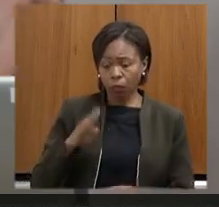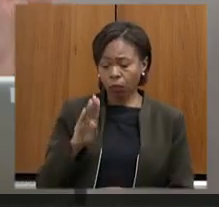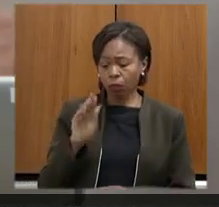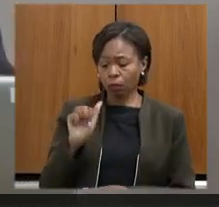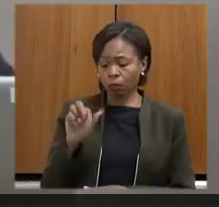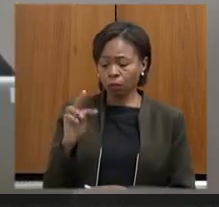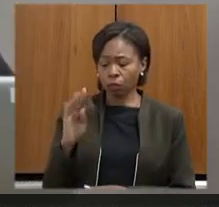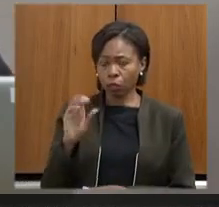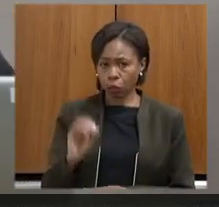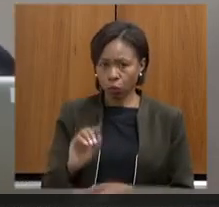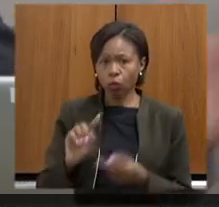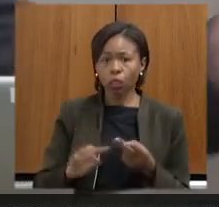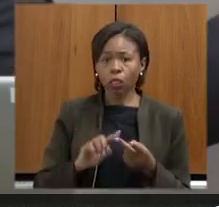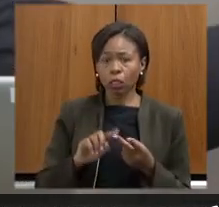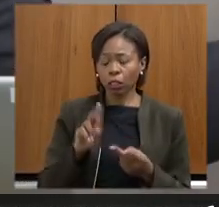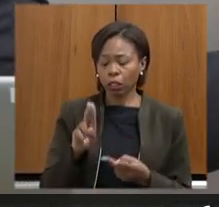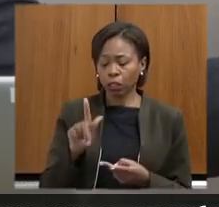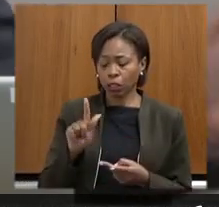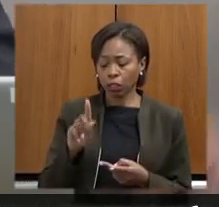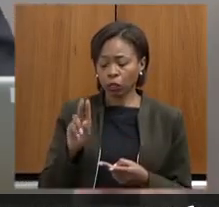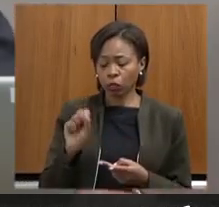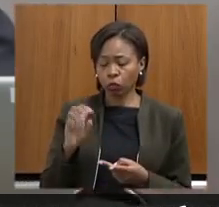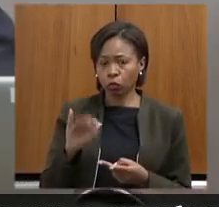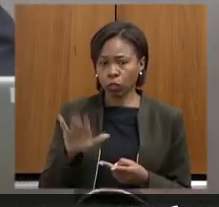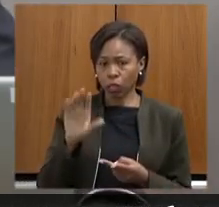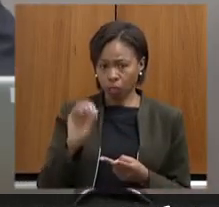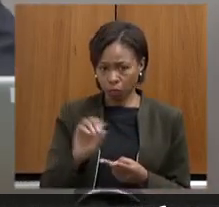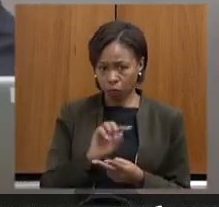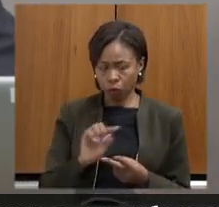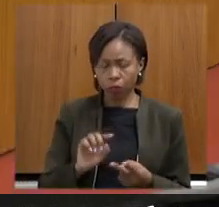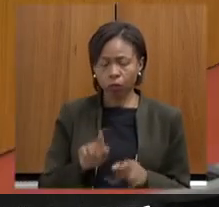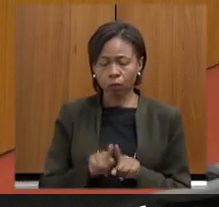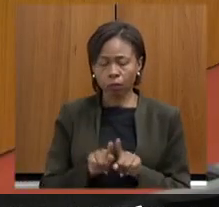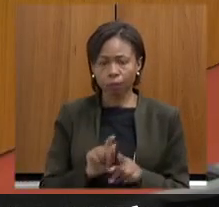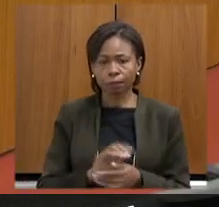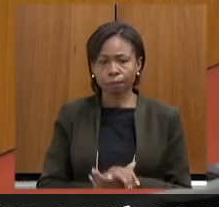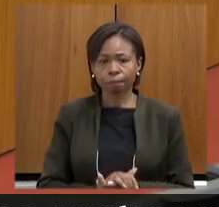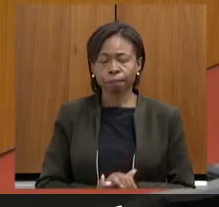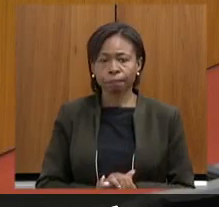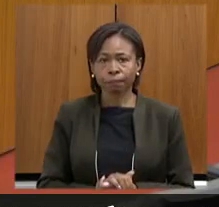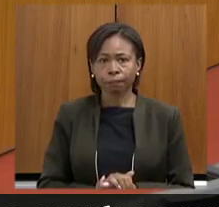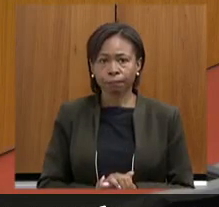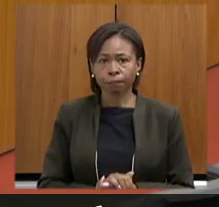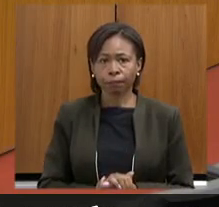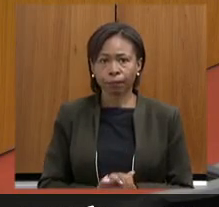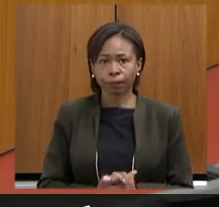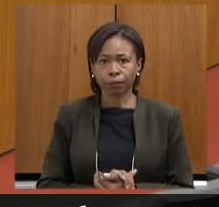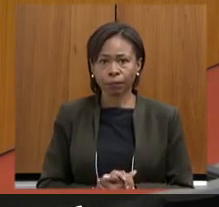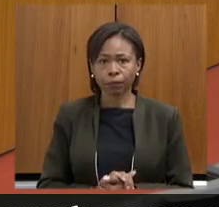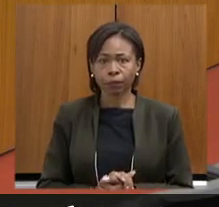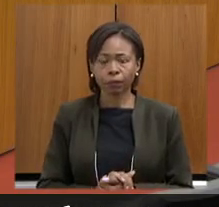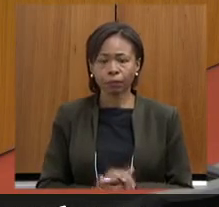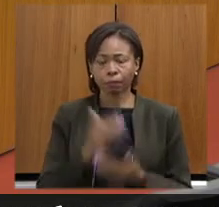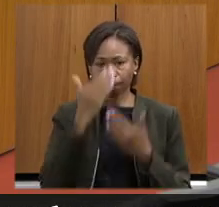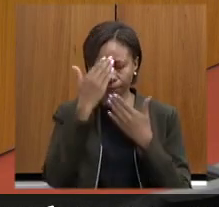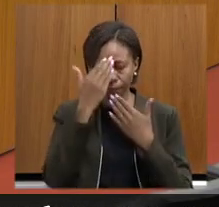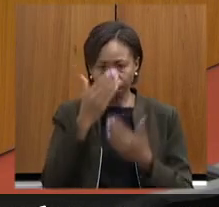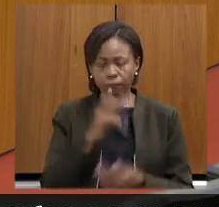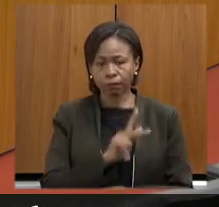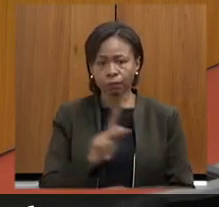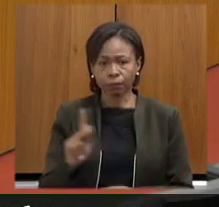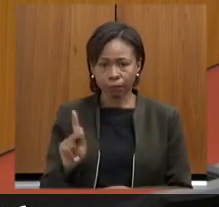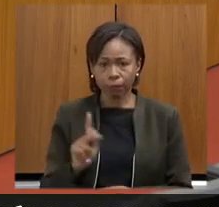deputado também Gustavo Santana eu passo a palavra vossa excelência deputado Virgílio Guimarães muito obrigado presidente